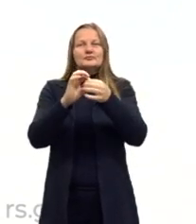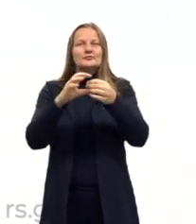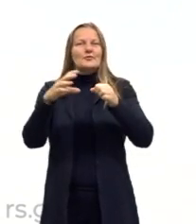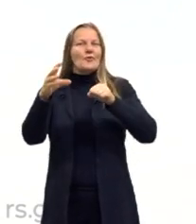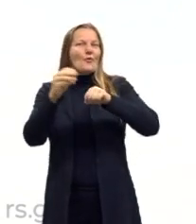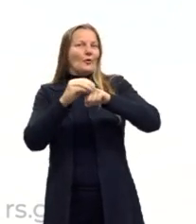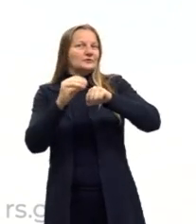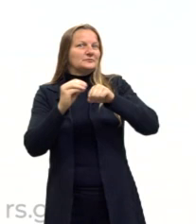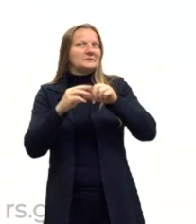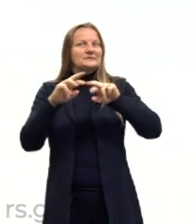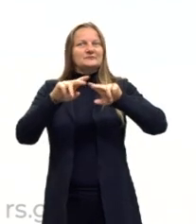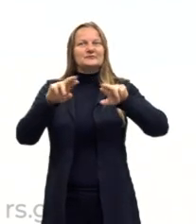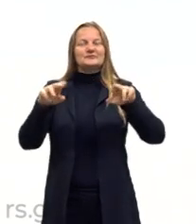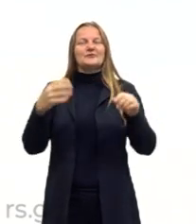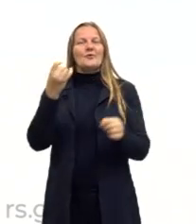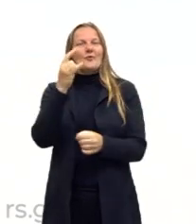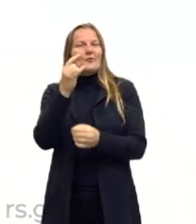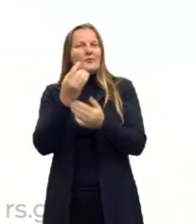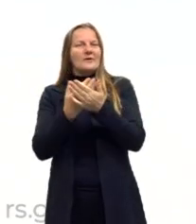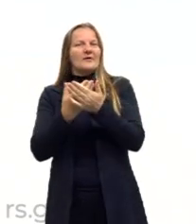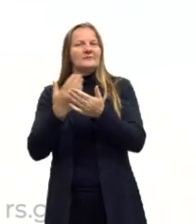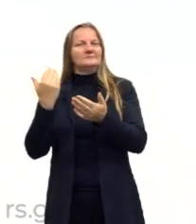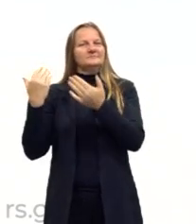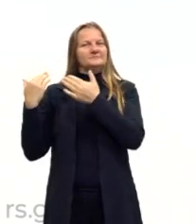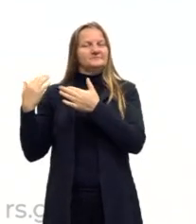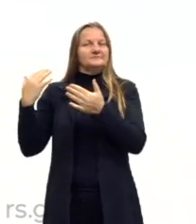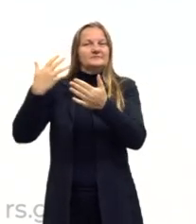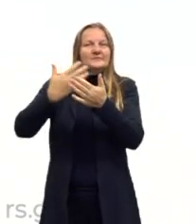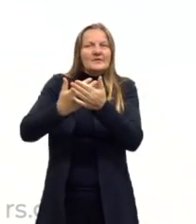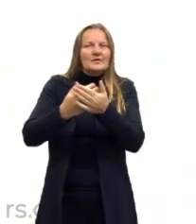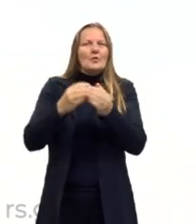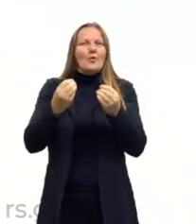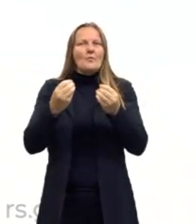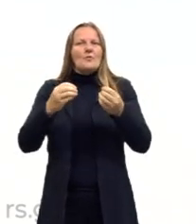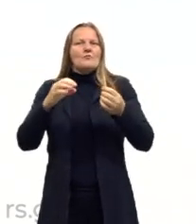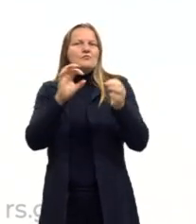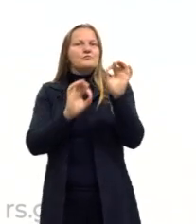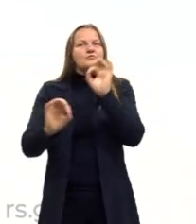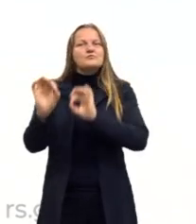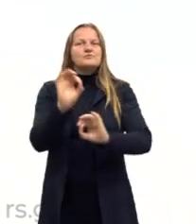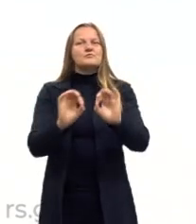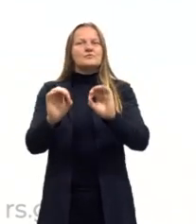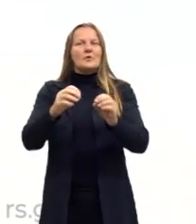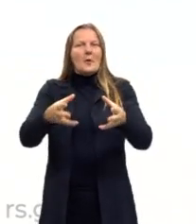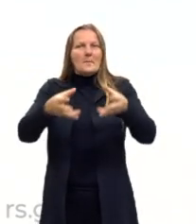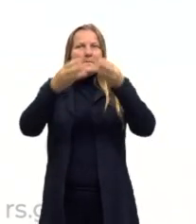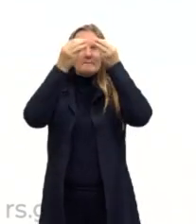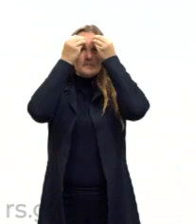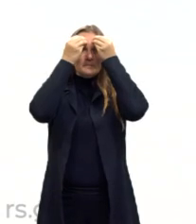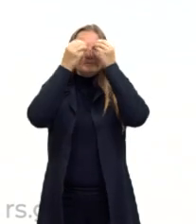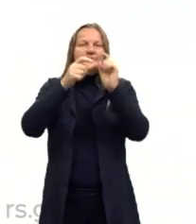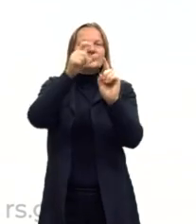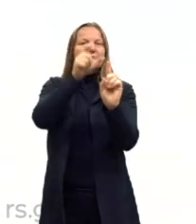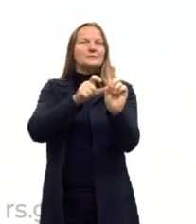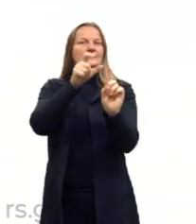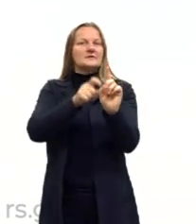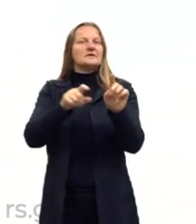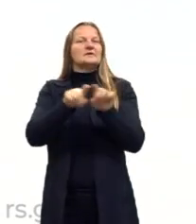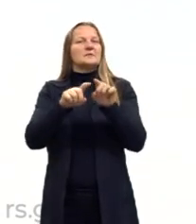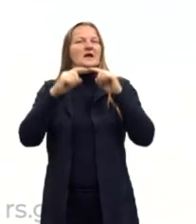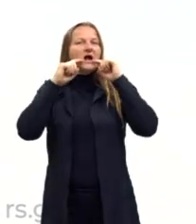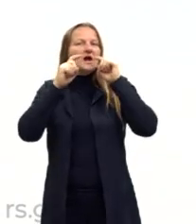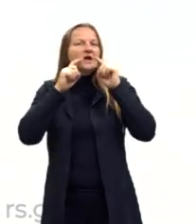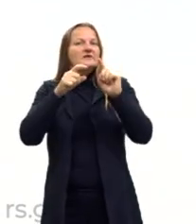última aula, enfim, vamos entender, vamos matar essa charada da física, da metafísica e também da